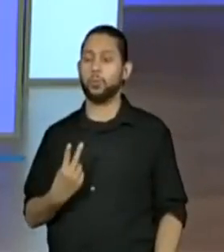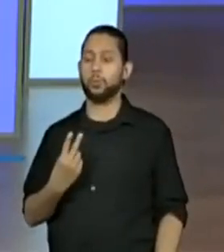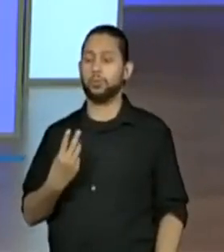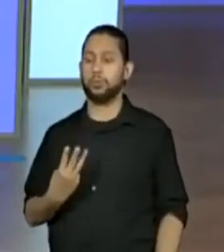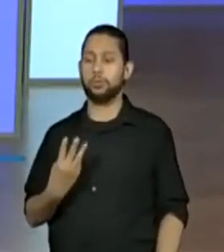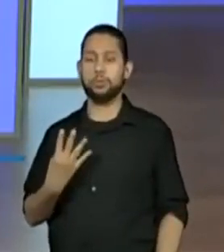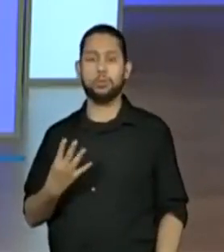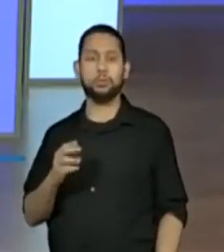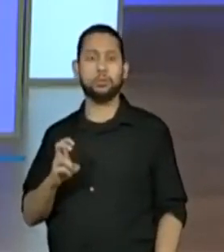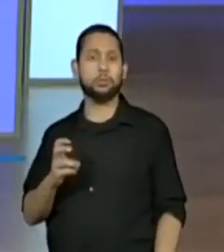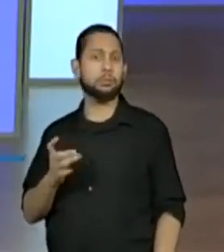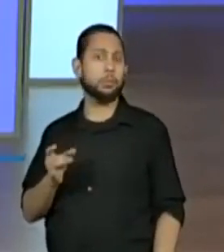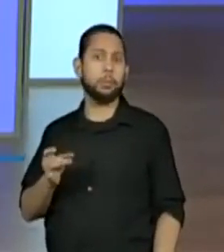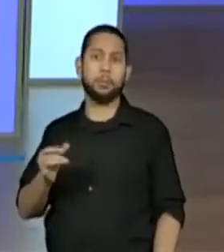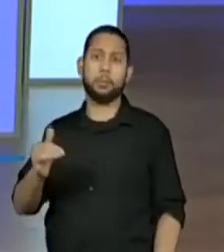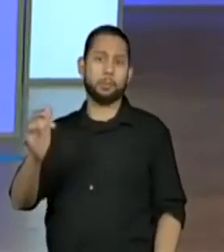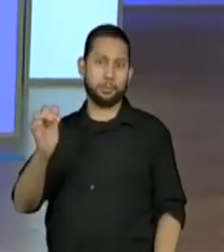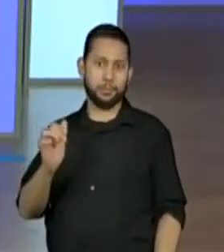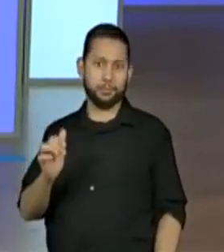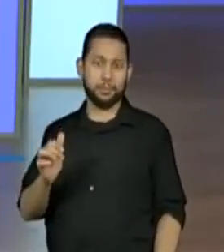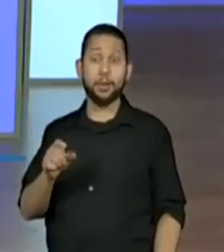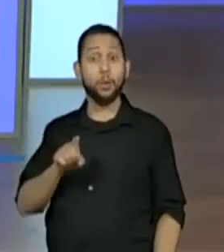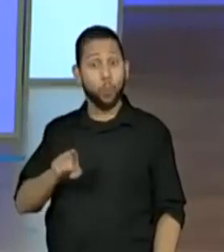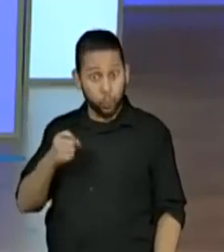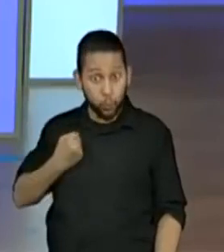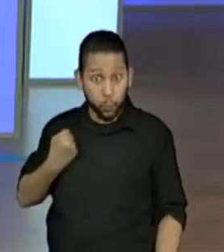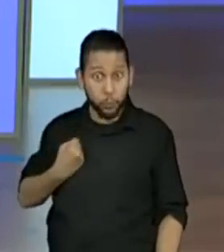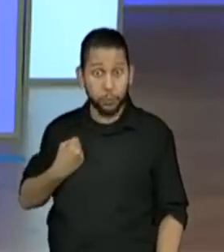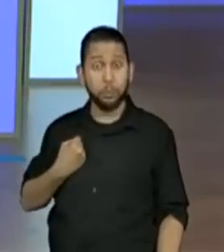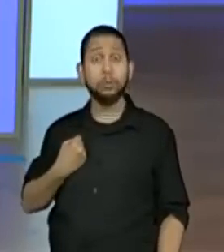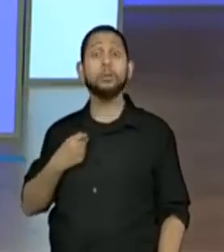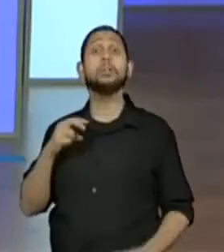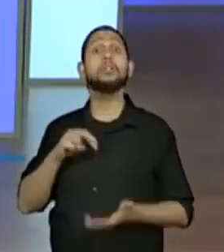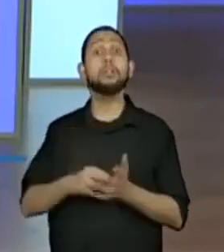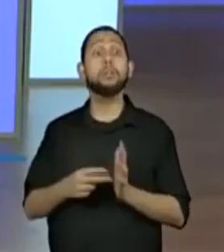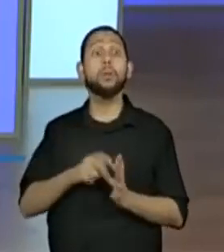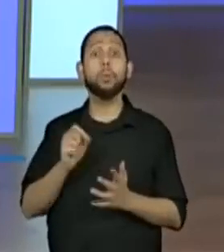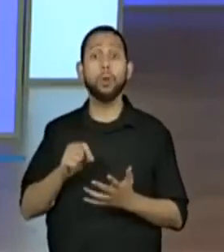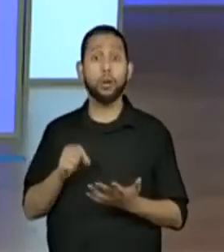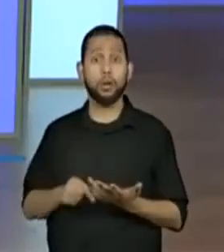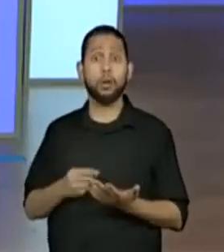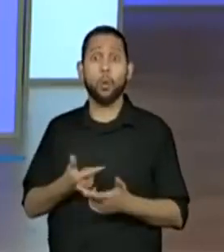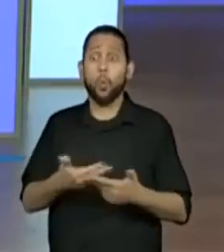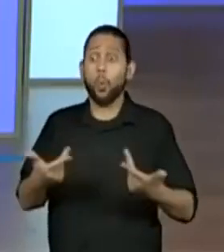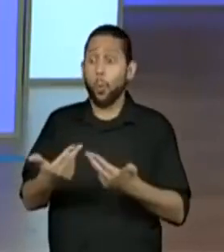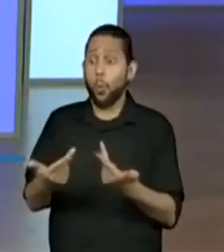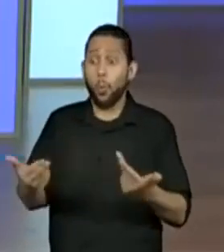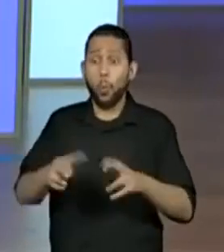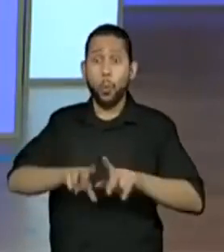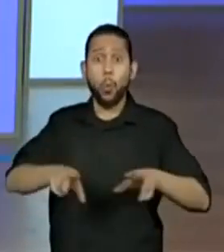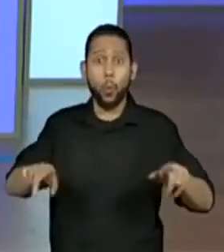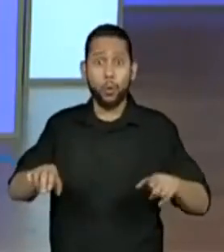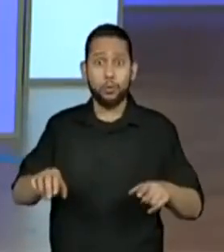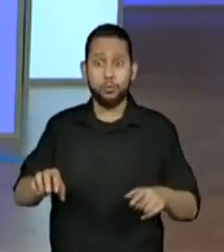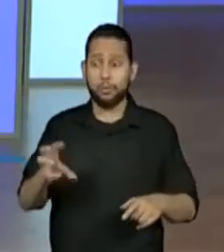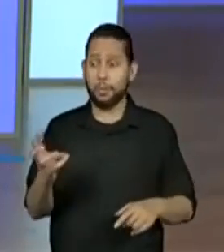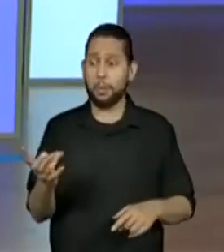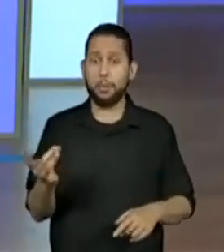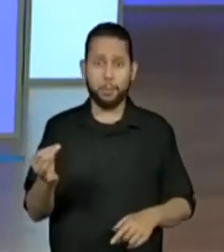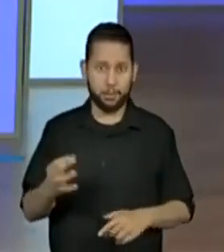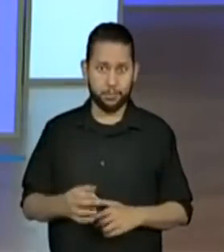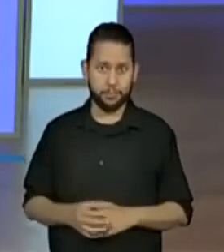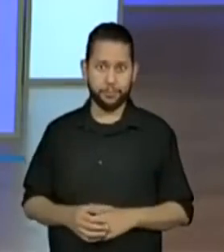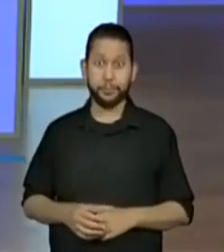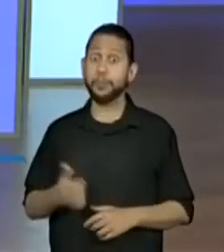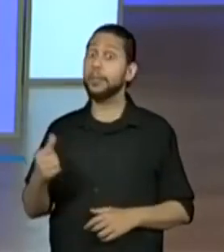4, 5. E nós utilizamos esses números, não é? Na composição de outros números, não é? Utilizamos